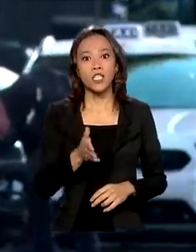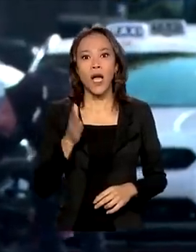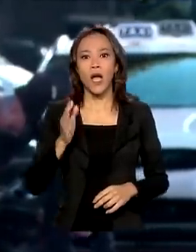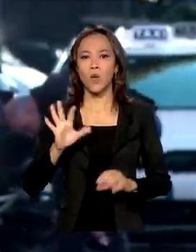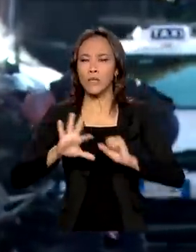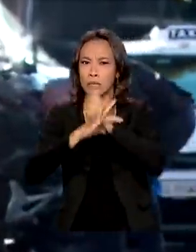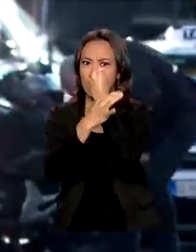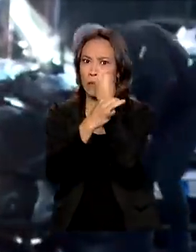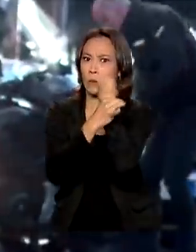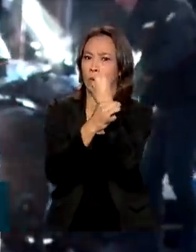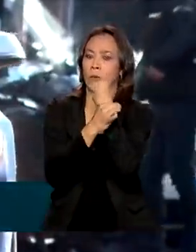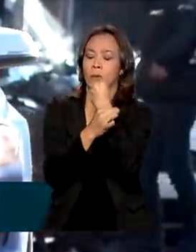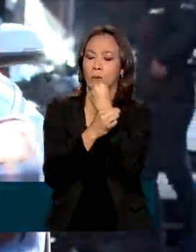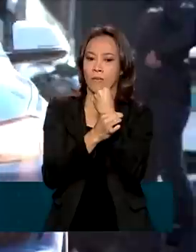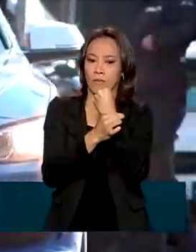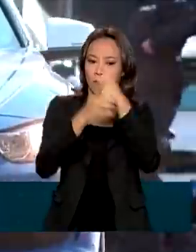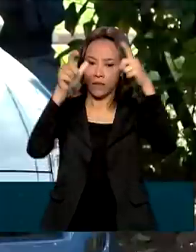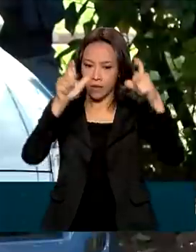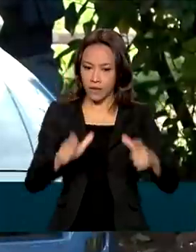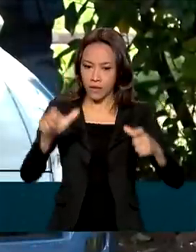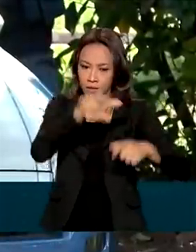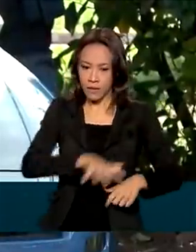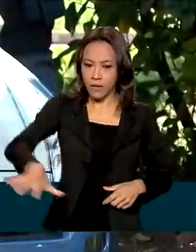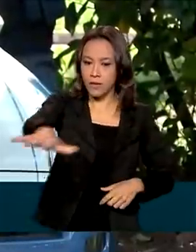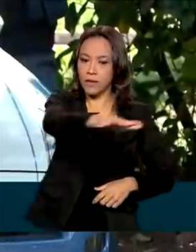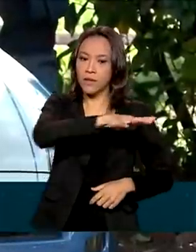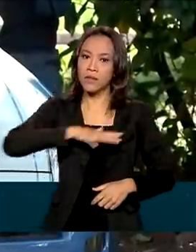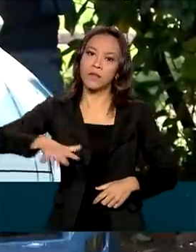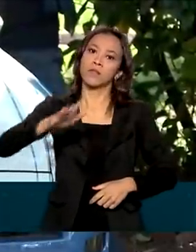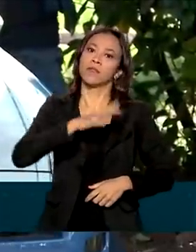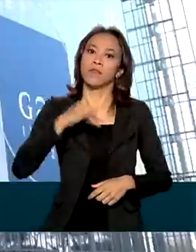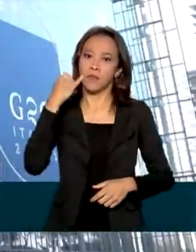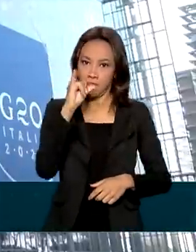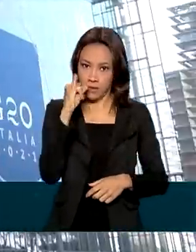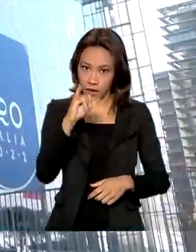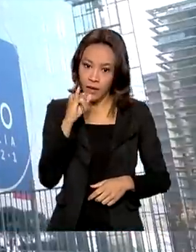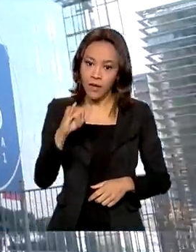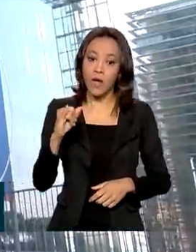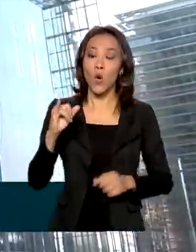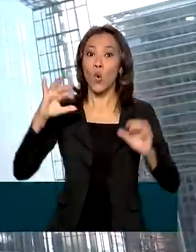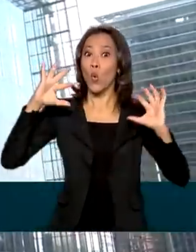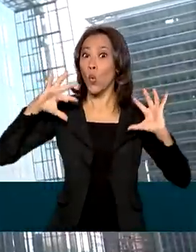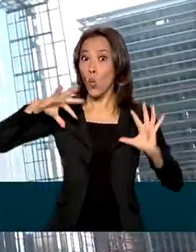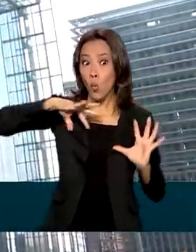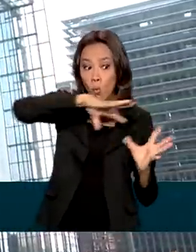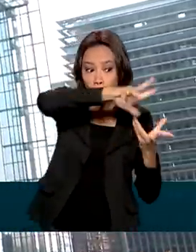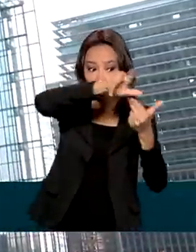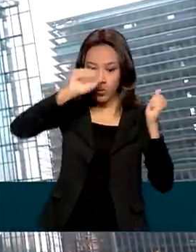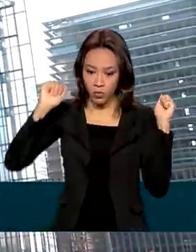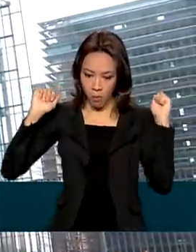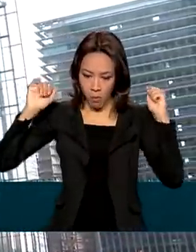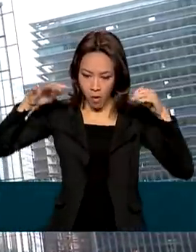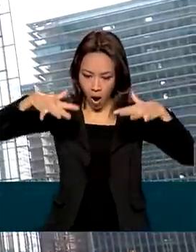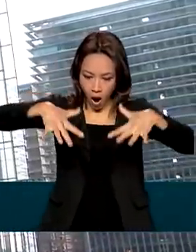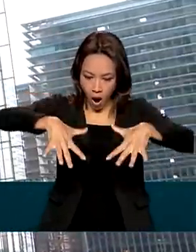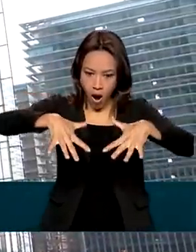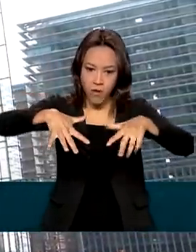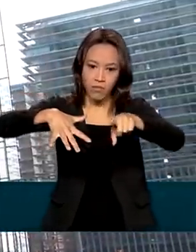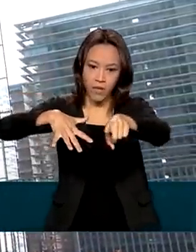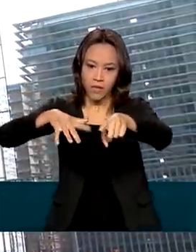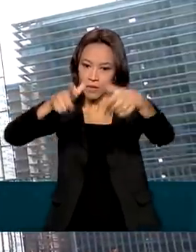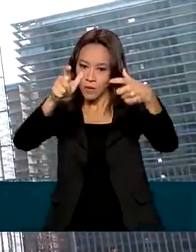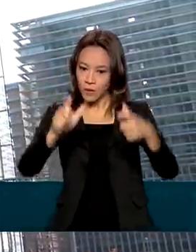esquema de segurança no bairro Eur, em Roma. Compreensível. Afinal, os olhos do mundo vão estar focados para este centro de